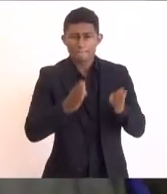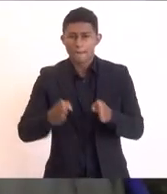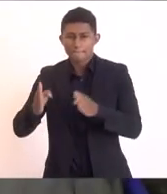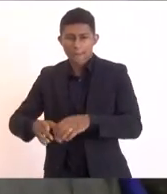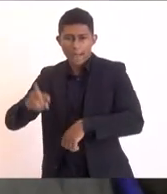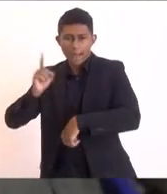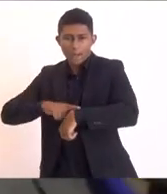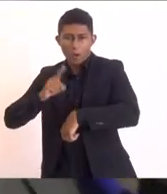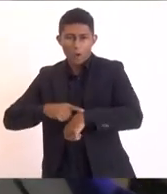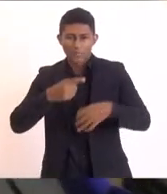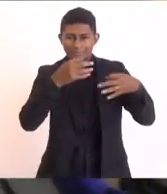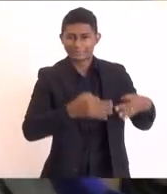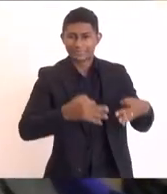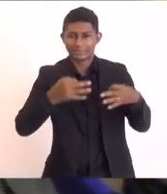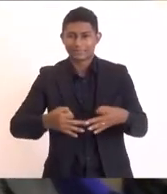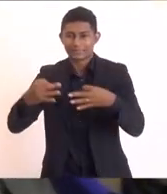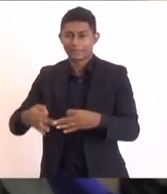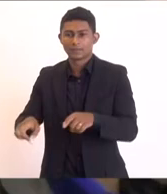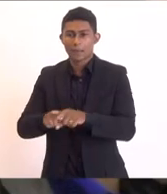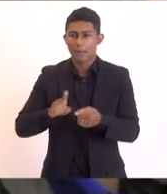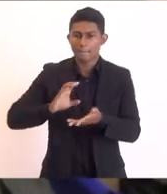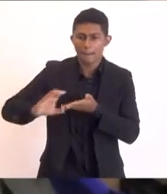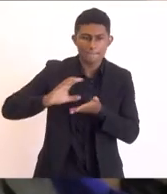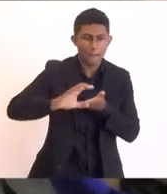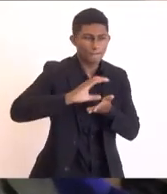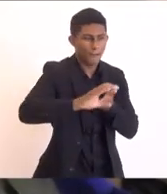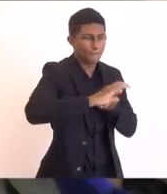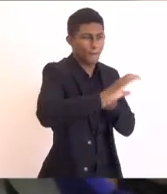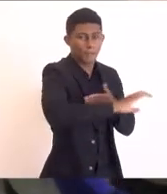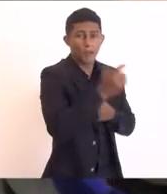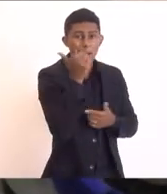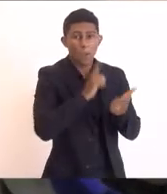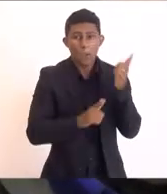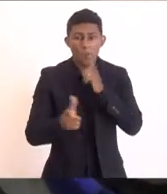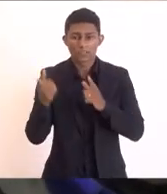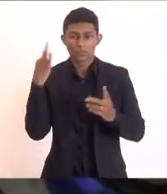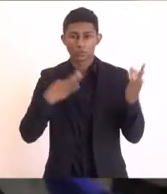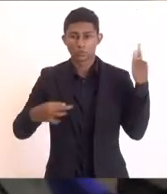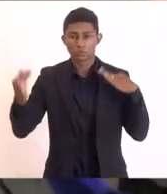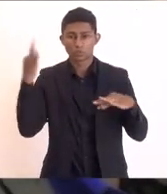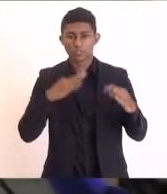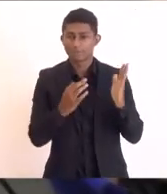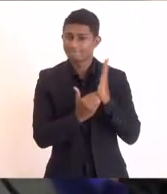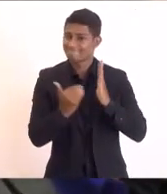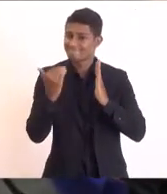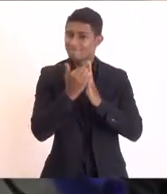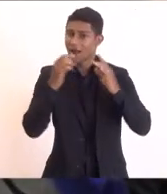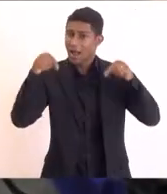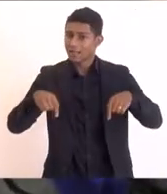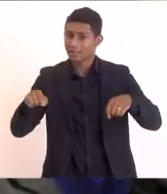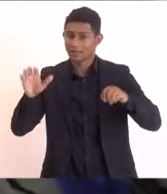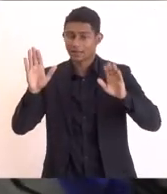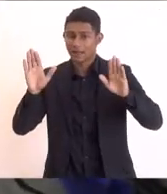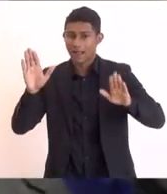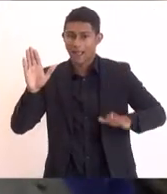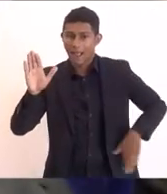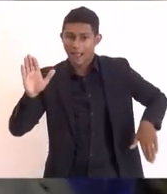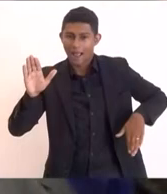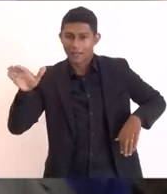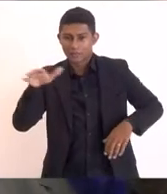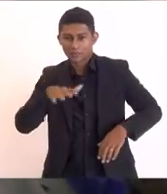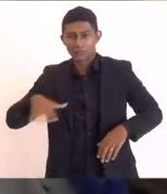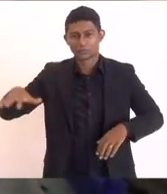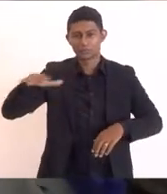diminua a sazonalidade do turismo e da atividade turística aqui da região das Baixadas do Rio Janeiro junto a isso